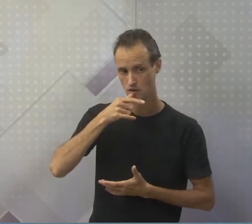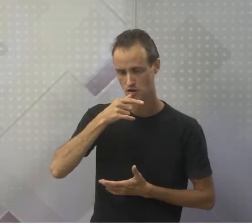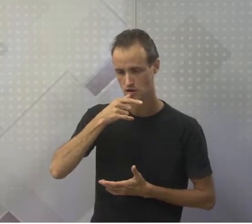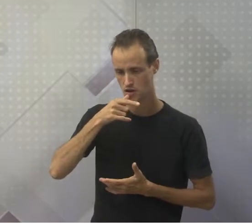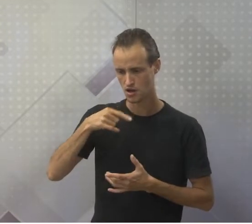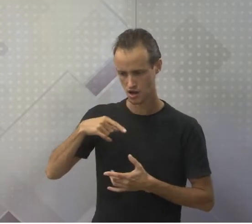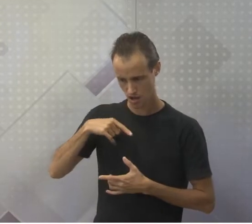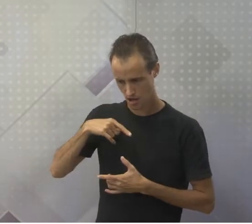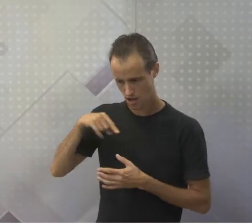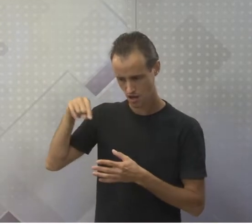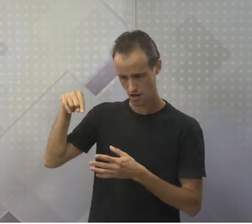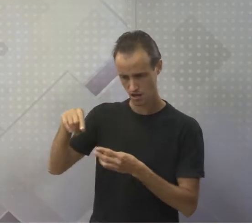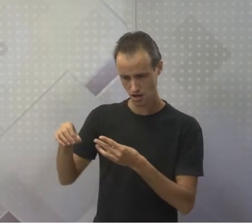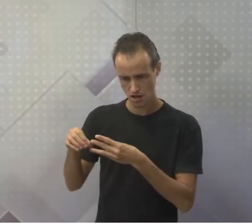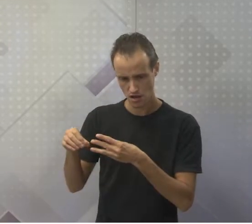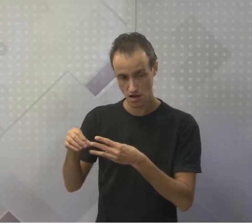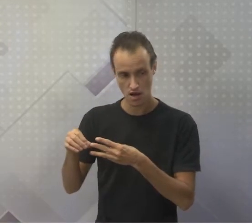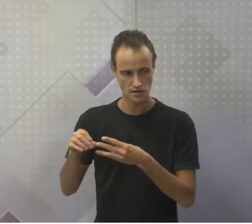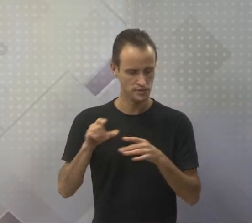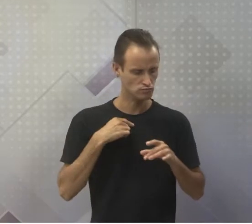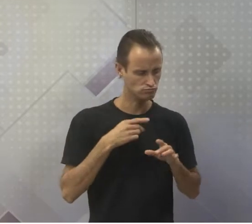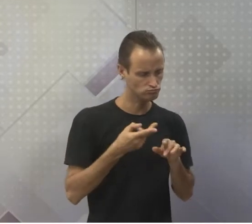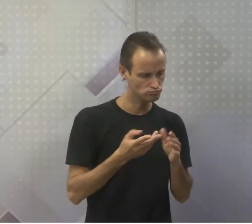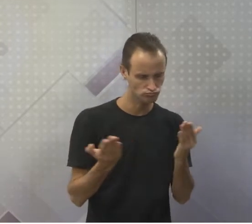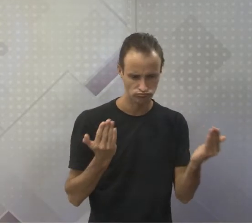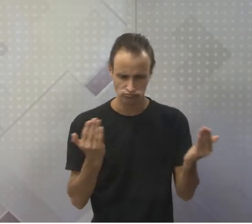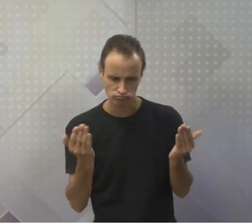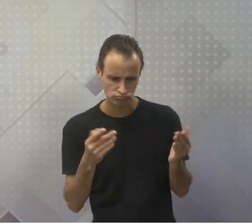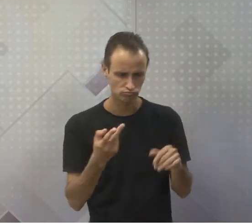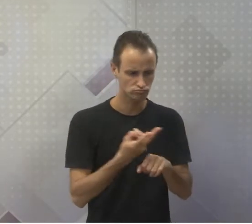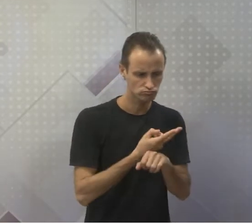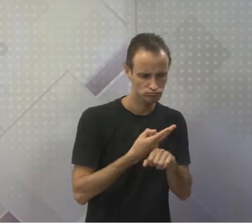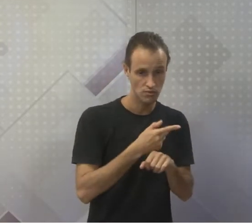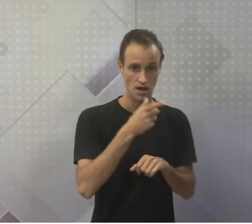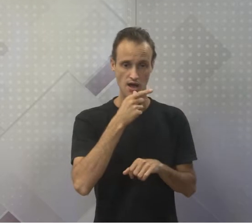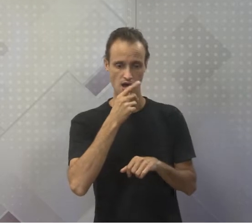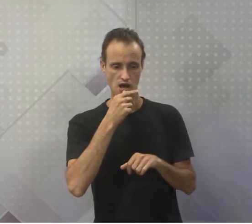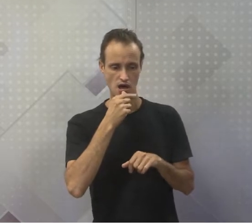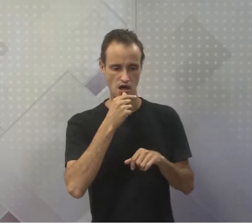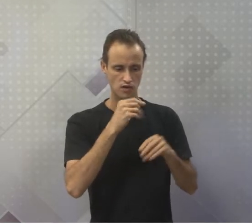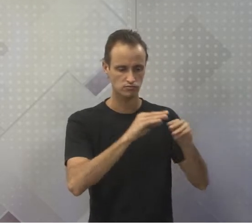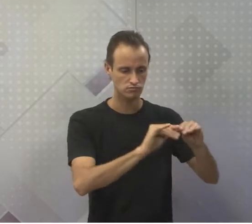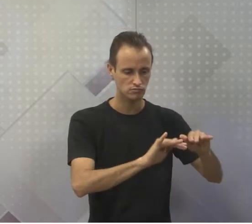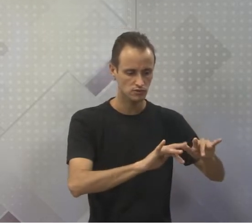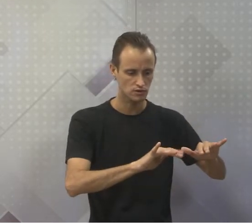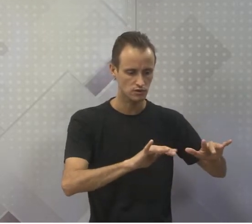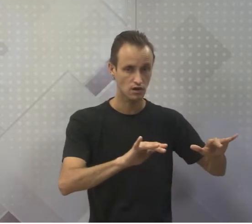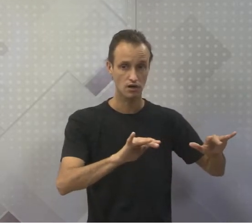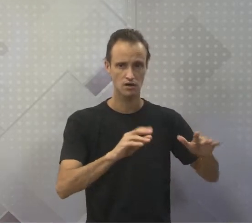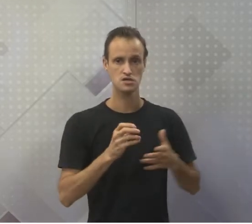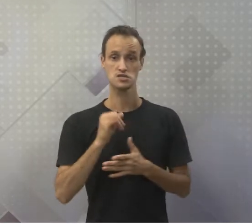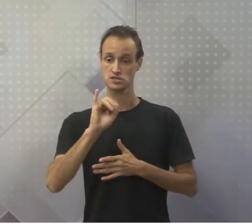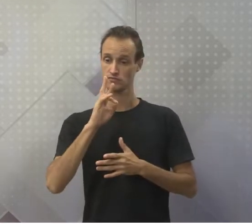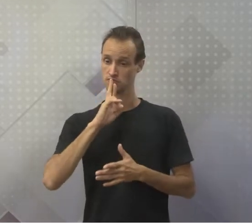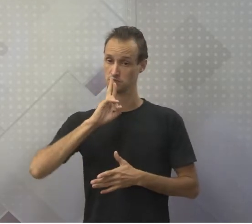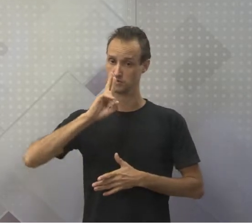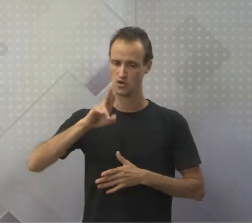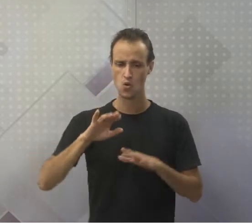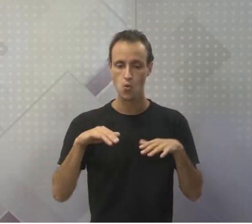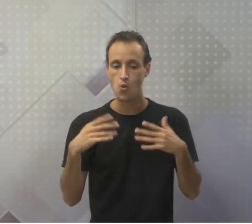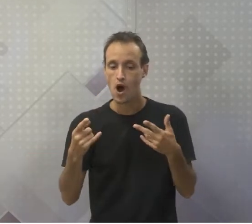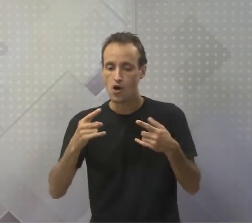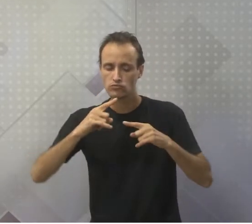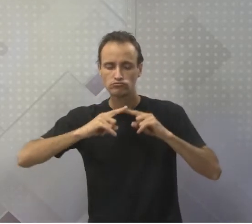galera, acima de tudo, isso significa água líquida. Então, se você for responder uma questão, qual é o